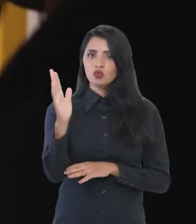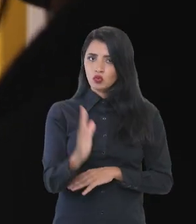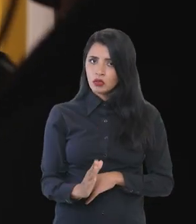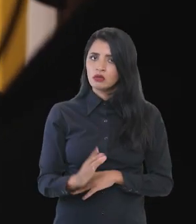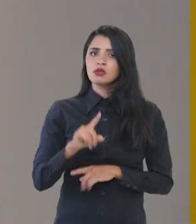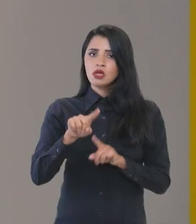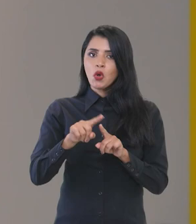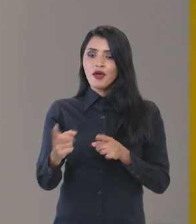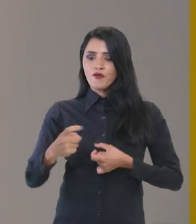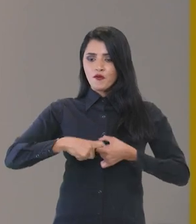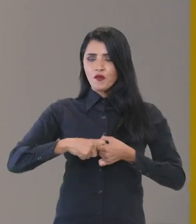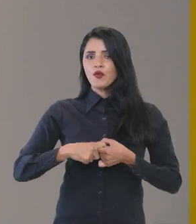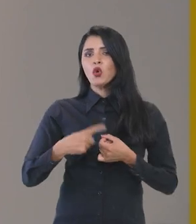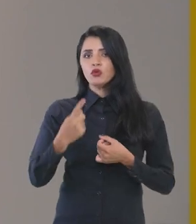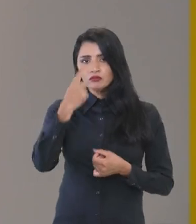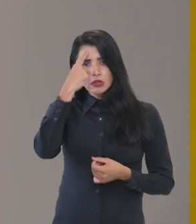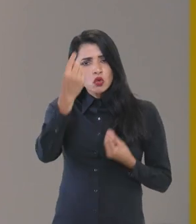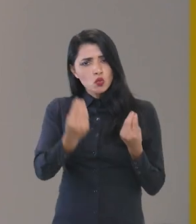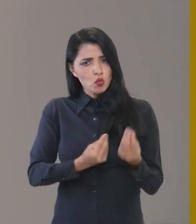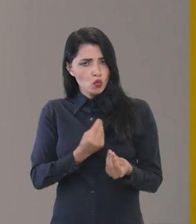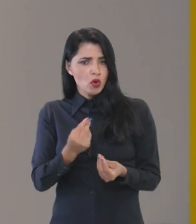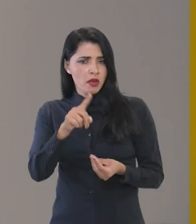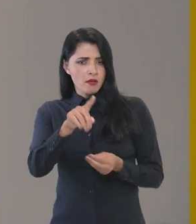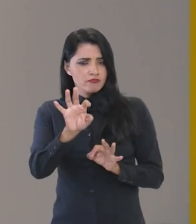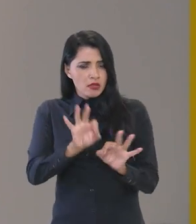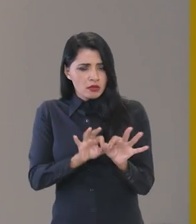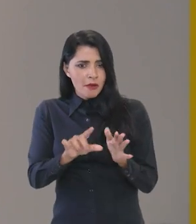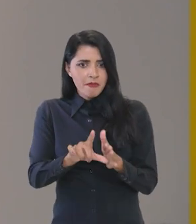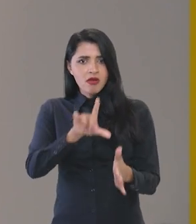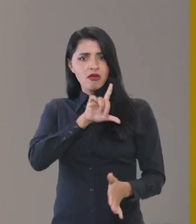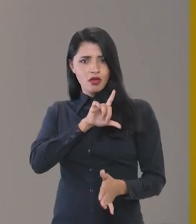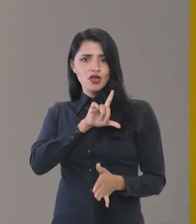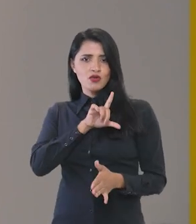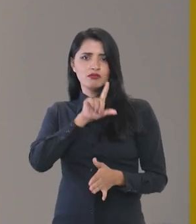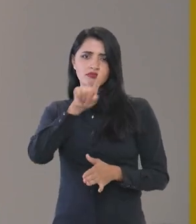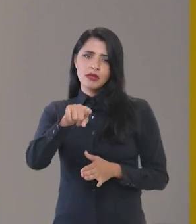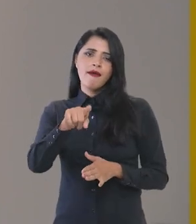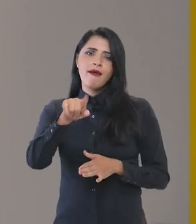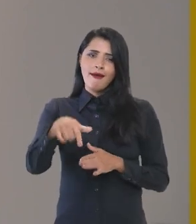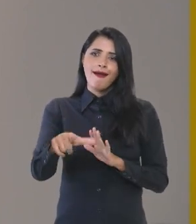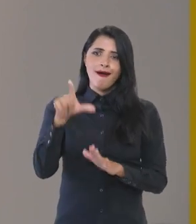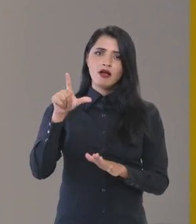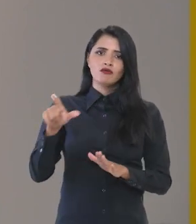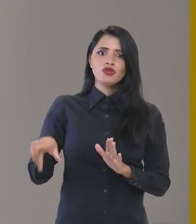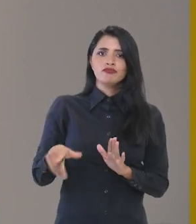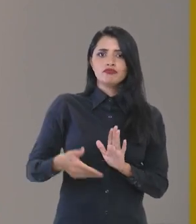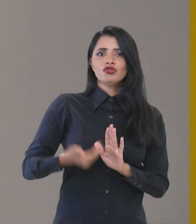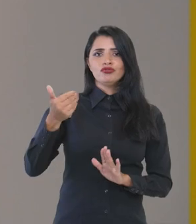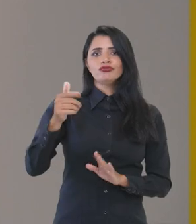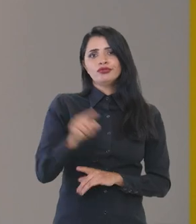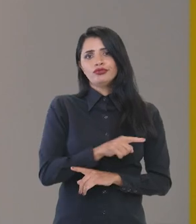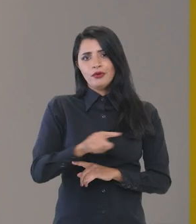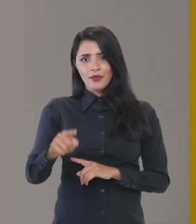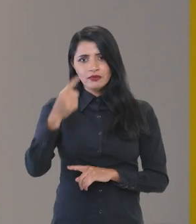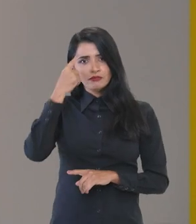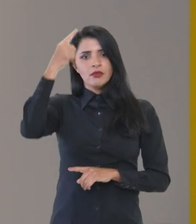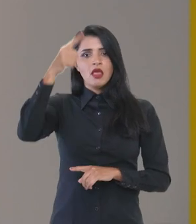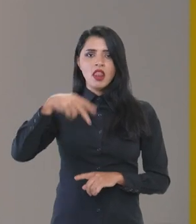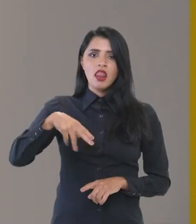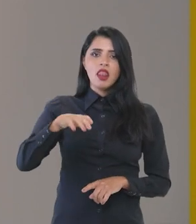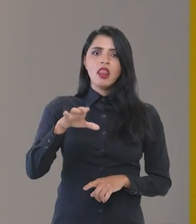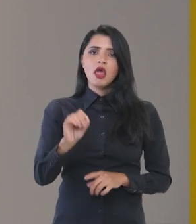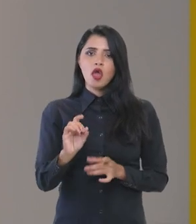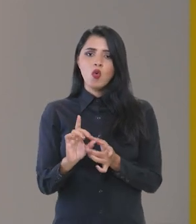né? Então, ela é a retomada da ideia de planejamento, que foi praticamente abolida por essa ideologia